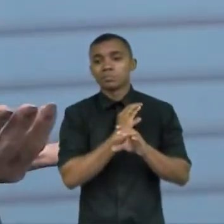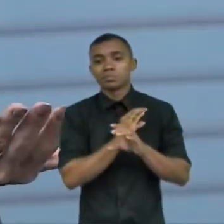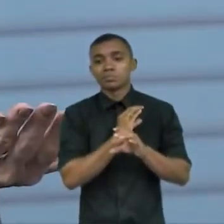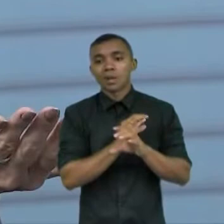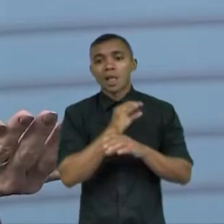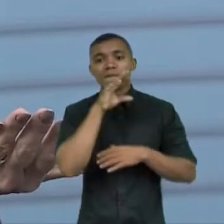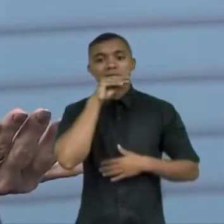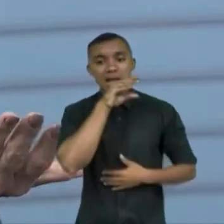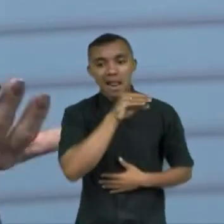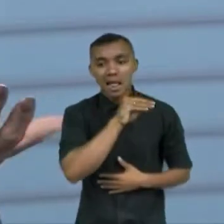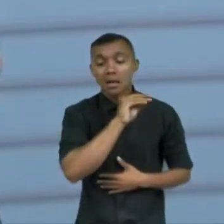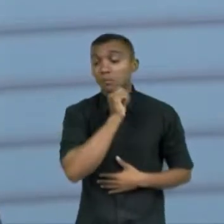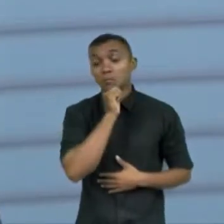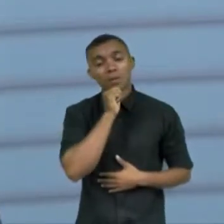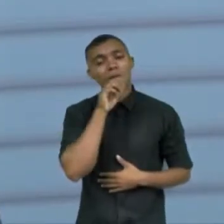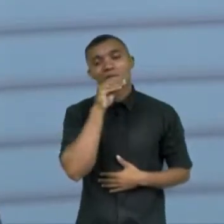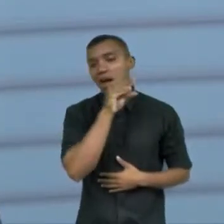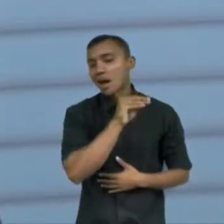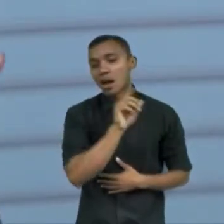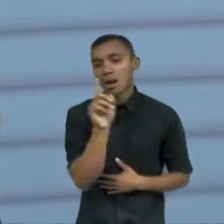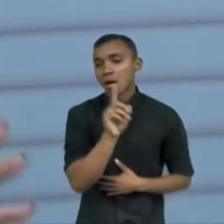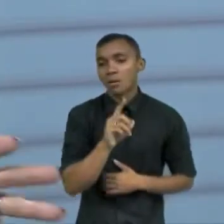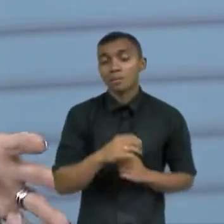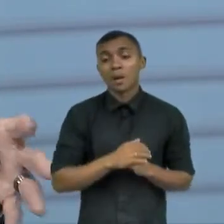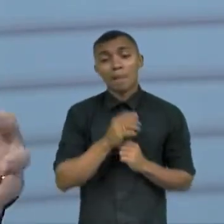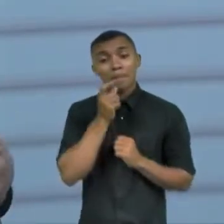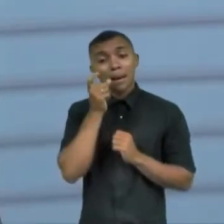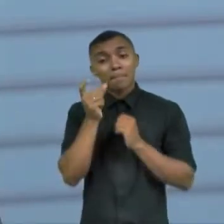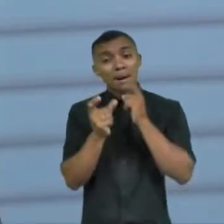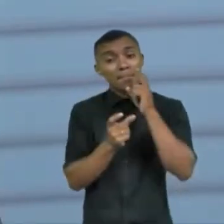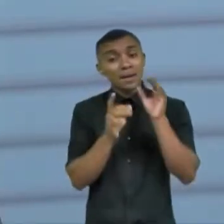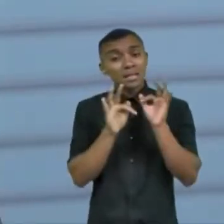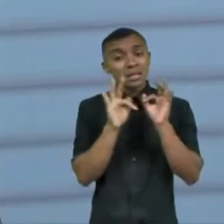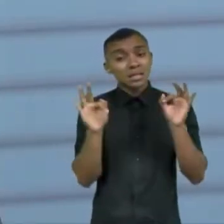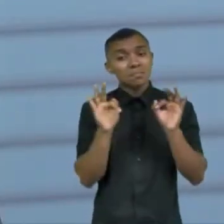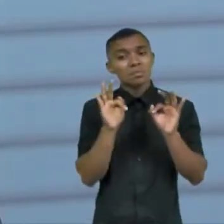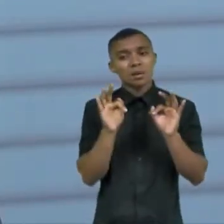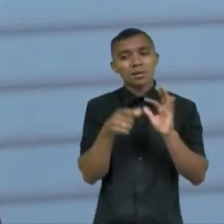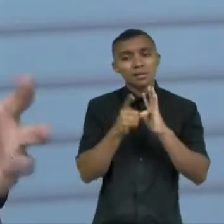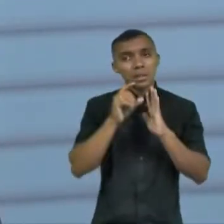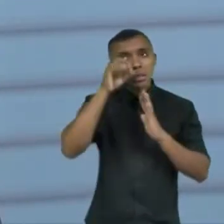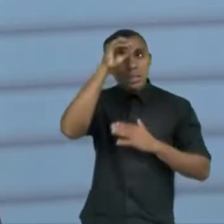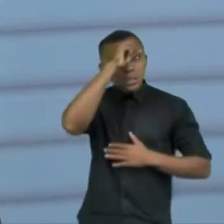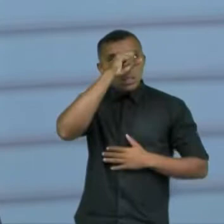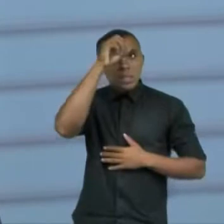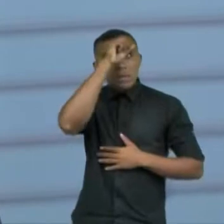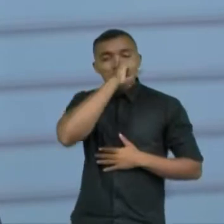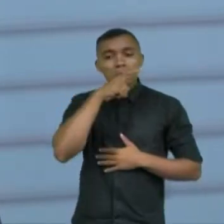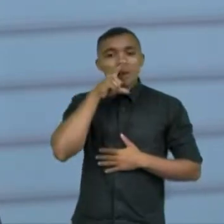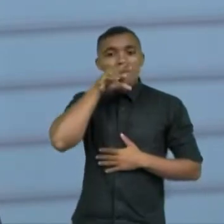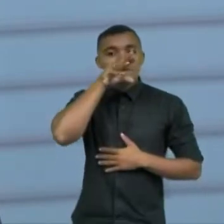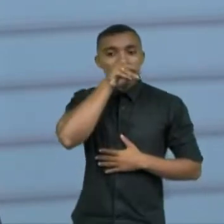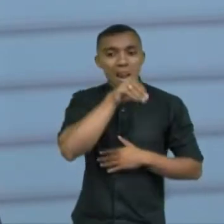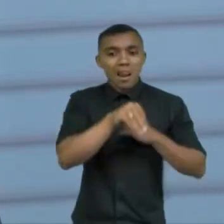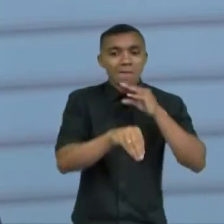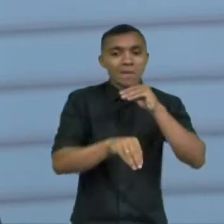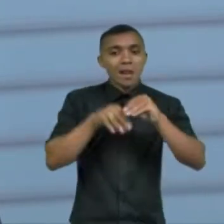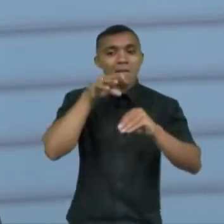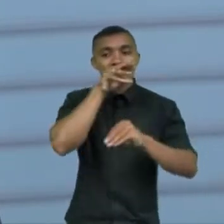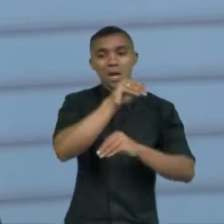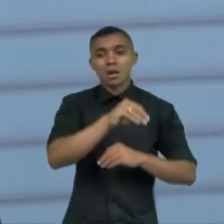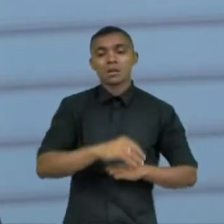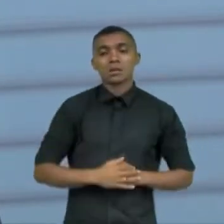verbaliza não verbaliza não poucas palavras ela conseguiu inserir no vocabulário agora doutora o